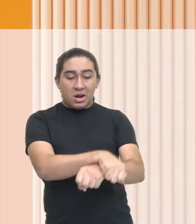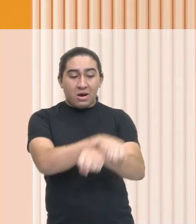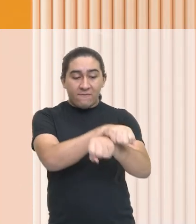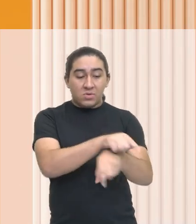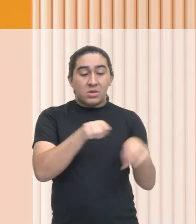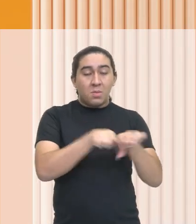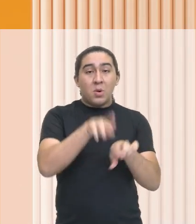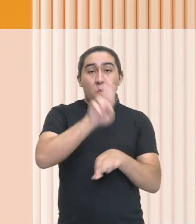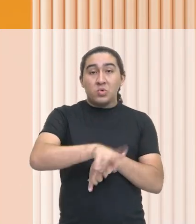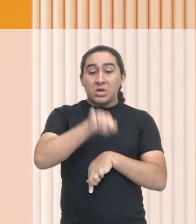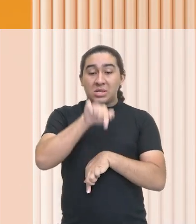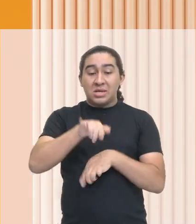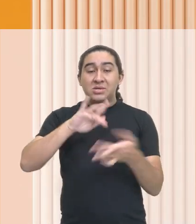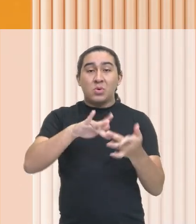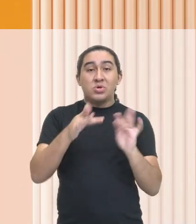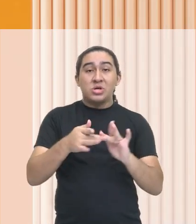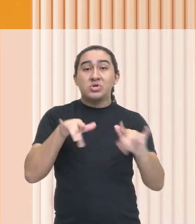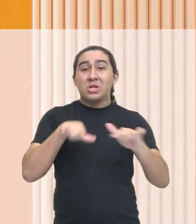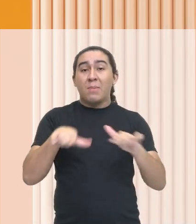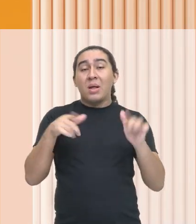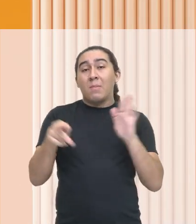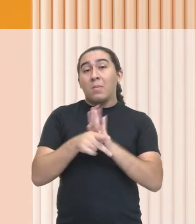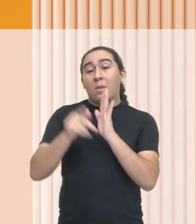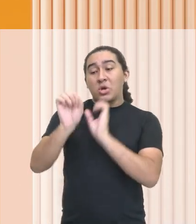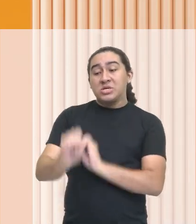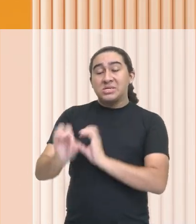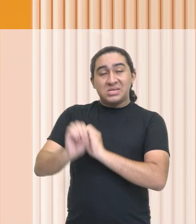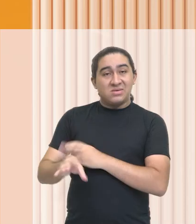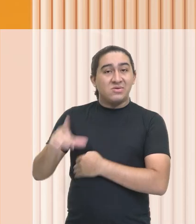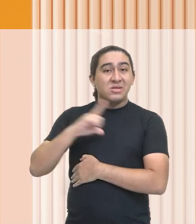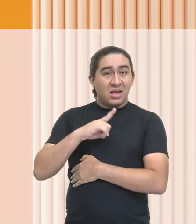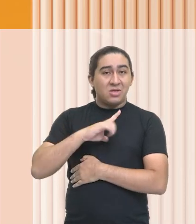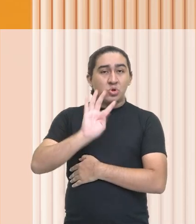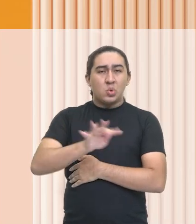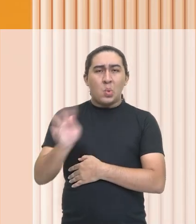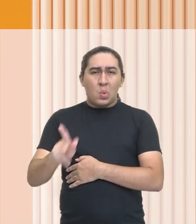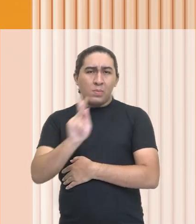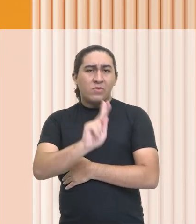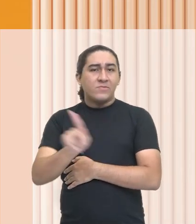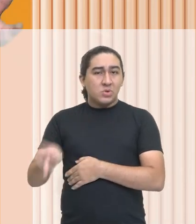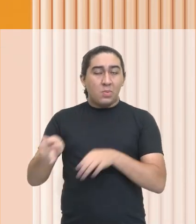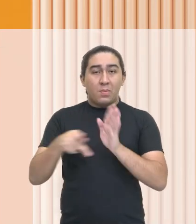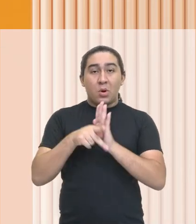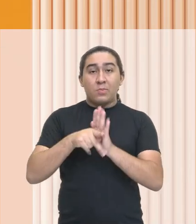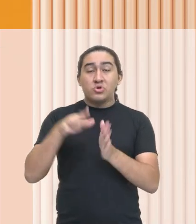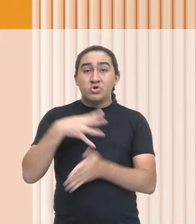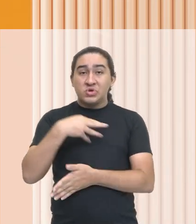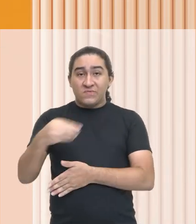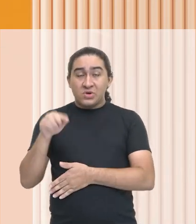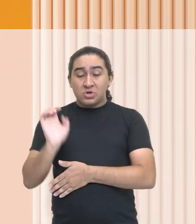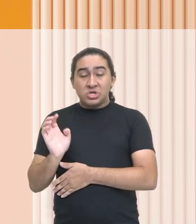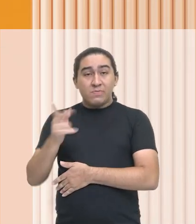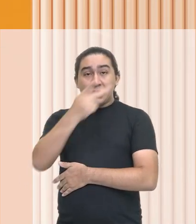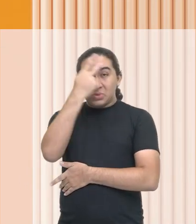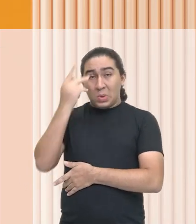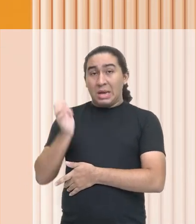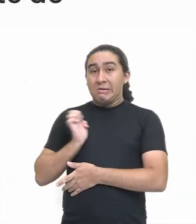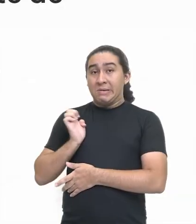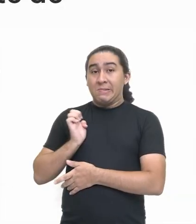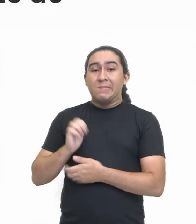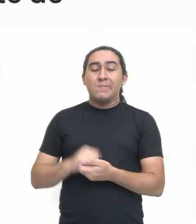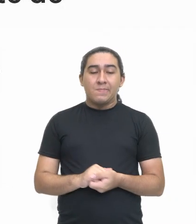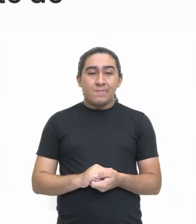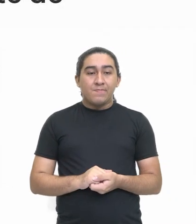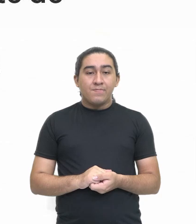eram utilizados para a educação, na forma de tutores, de professores dos filhos da elite. Além também da